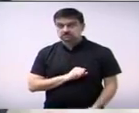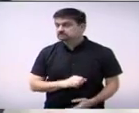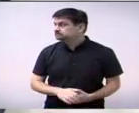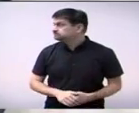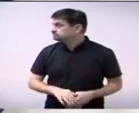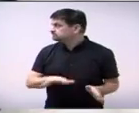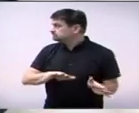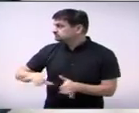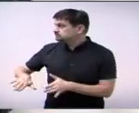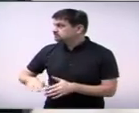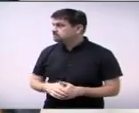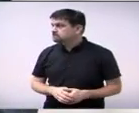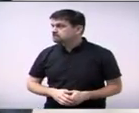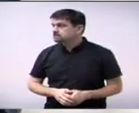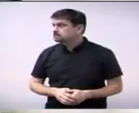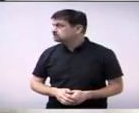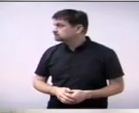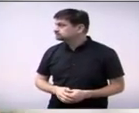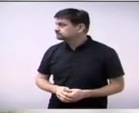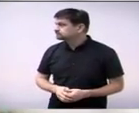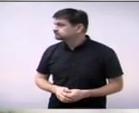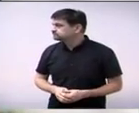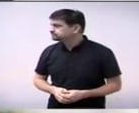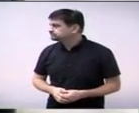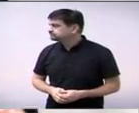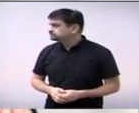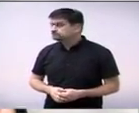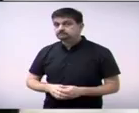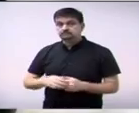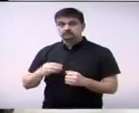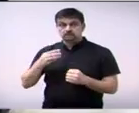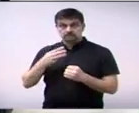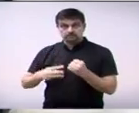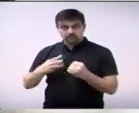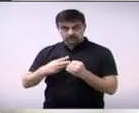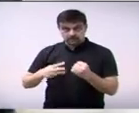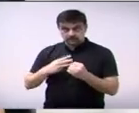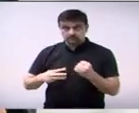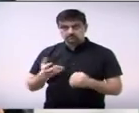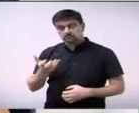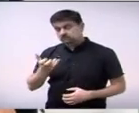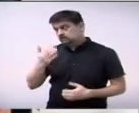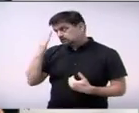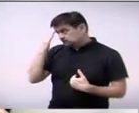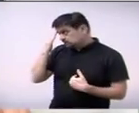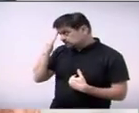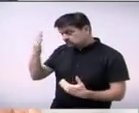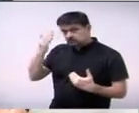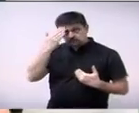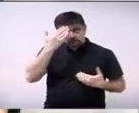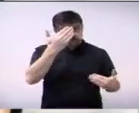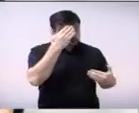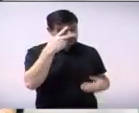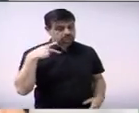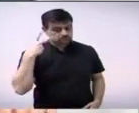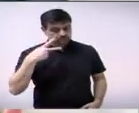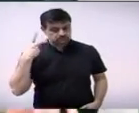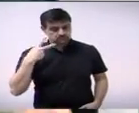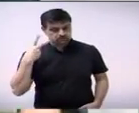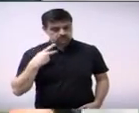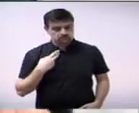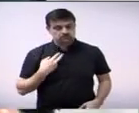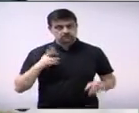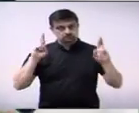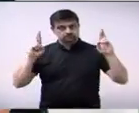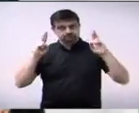Sr. Presidente nobres companheiros companheira vereadora apenas para agradecer as palavras dos vereadores que me